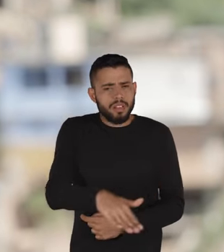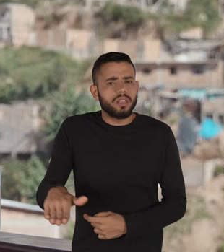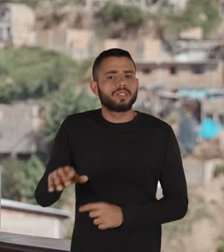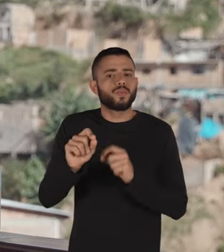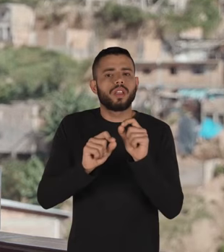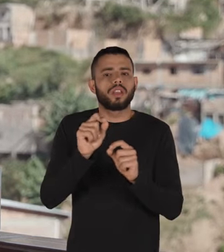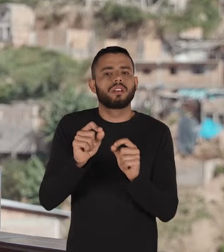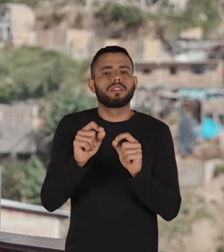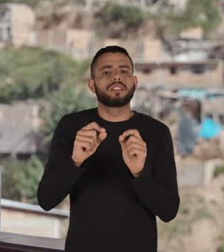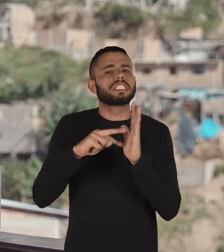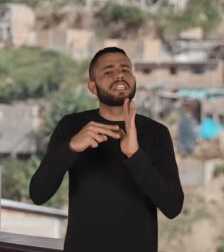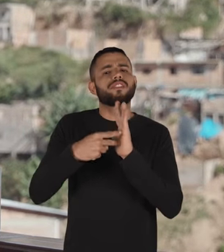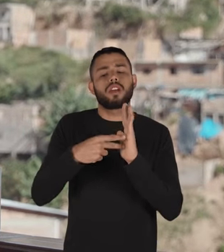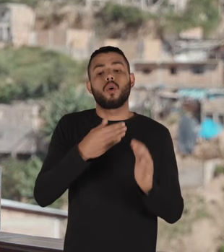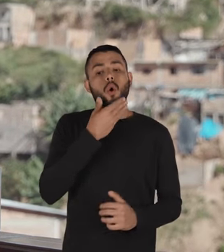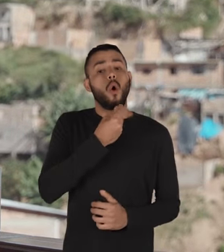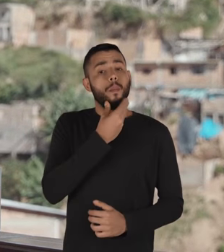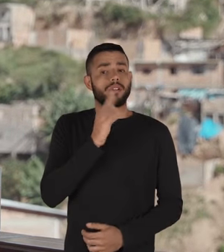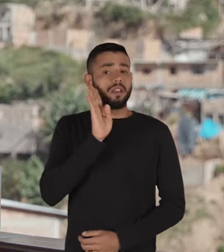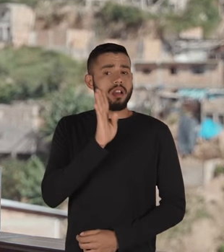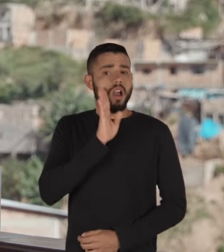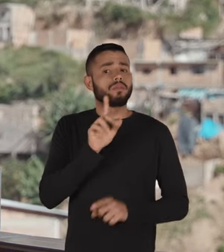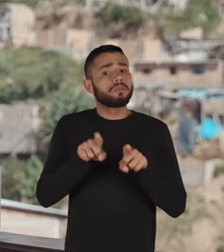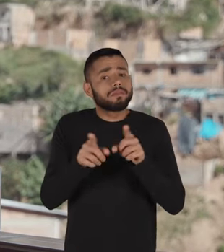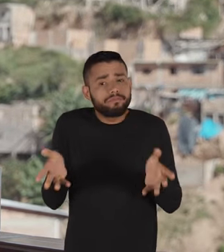criançada o que é ser um homem legal,